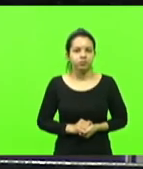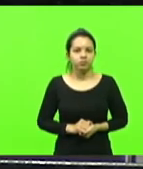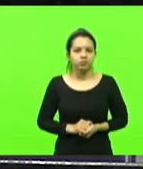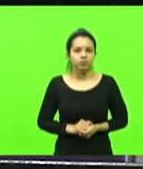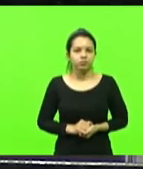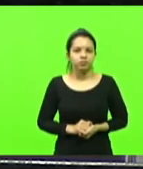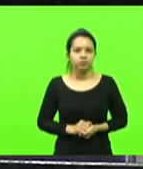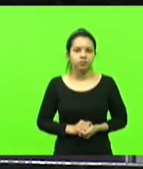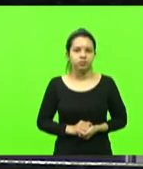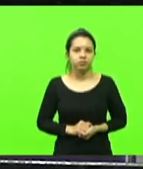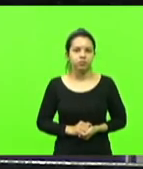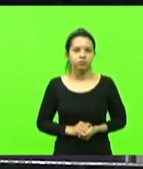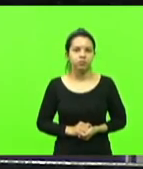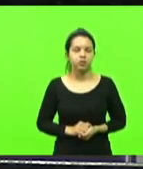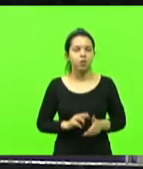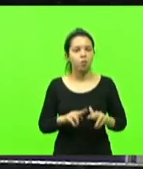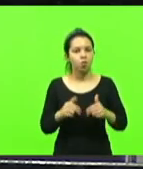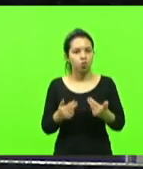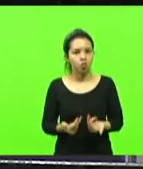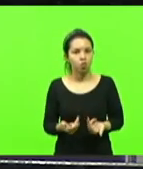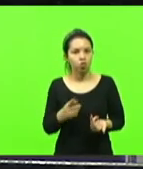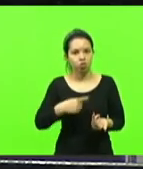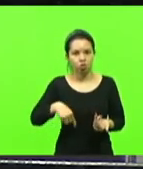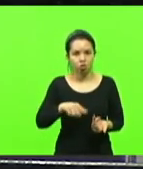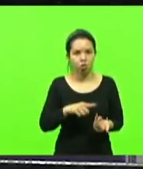em virtude de termos um